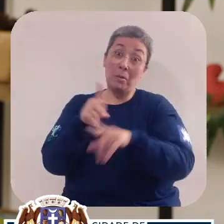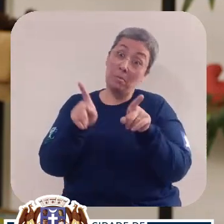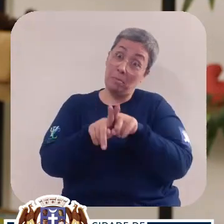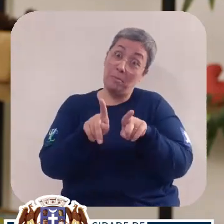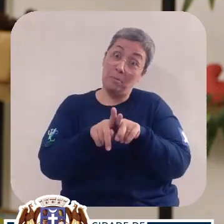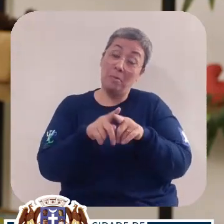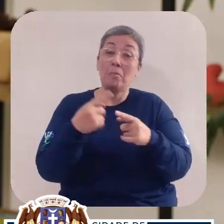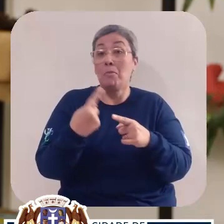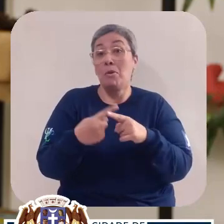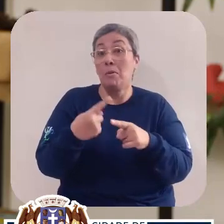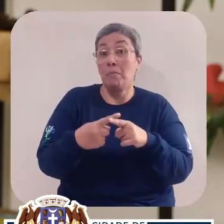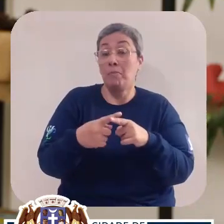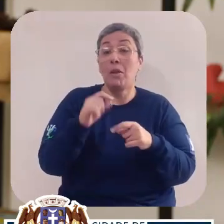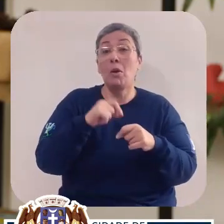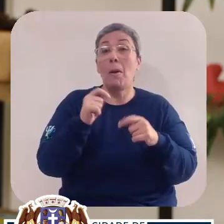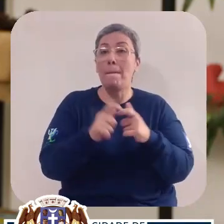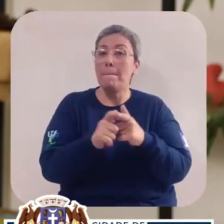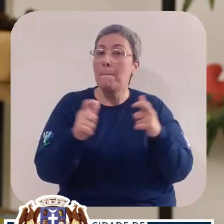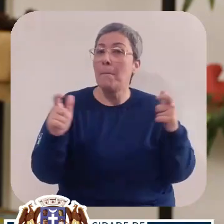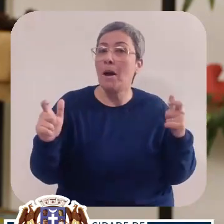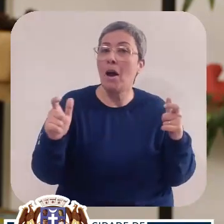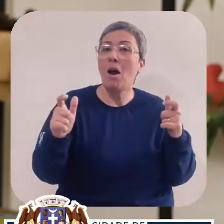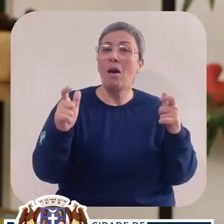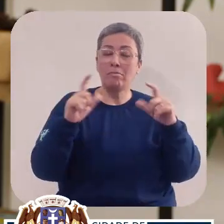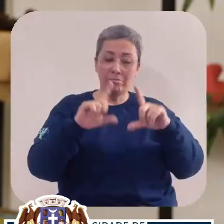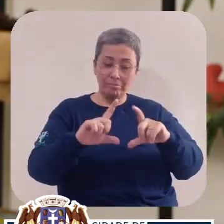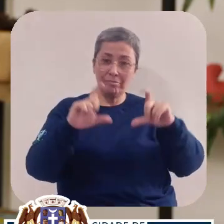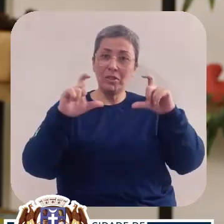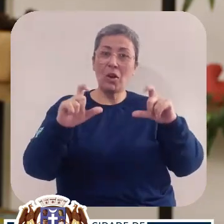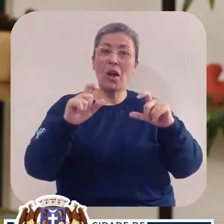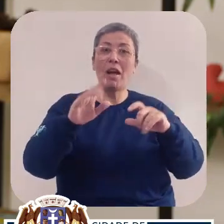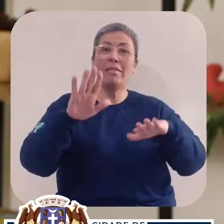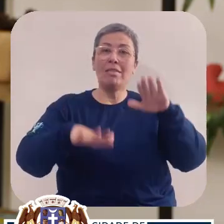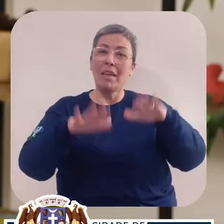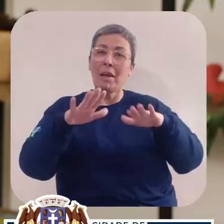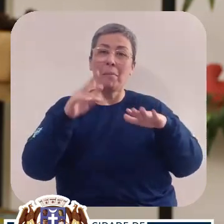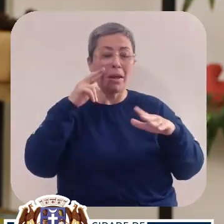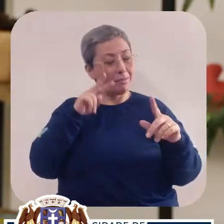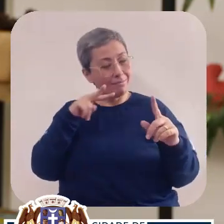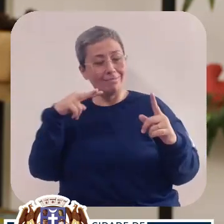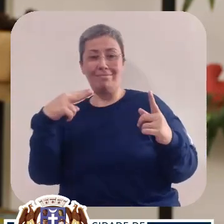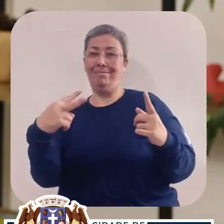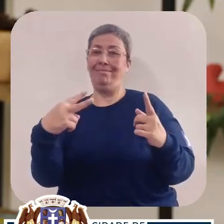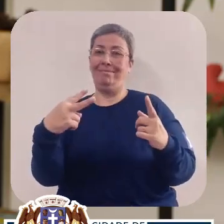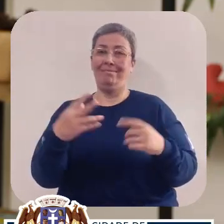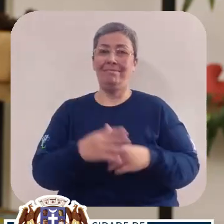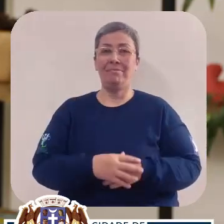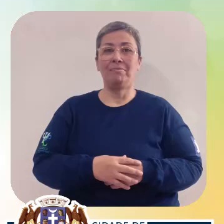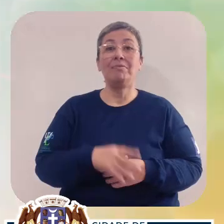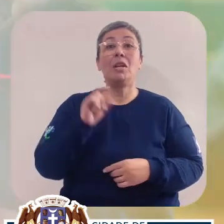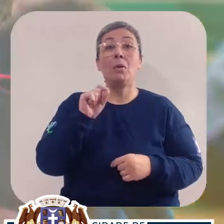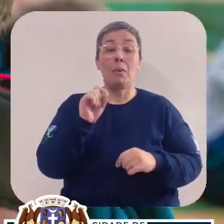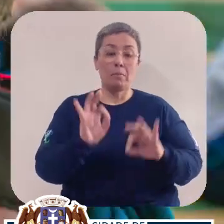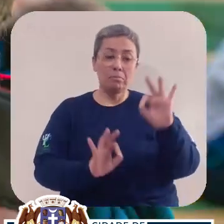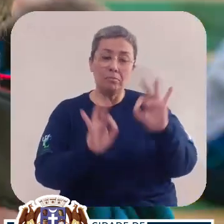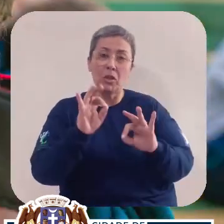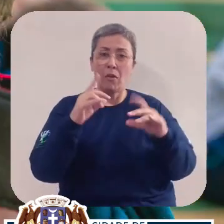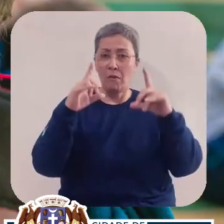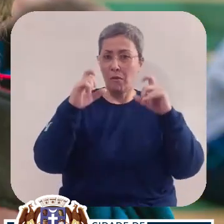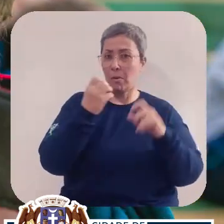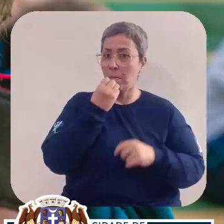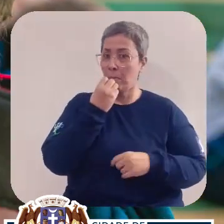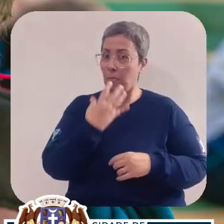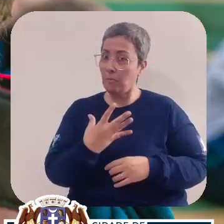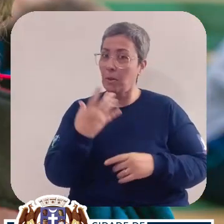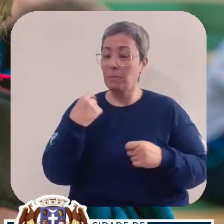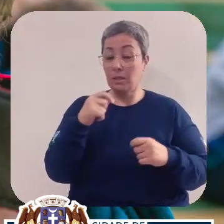Até mesmo porque maior parte da fotografia depende do olhar de quem está fotografando. Para produzir uma